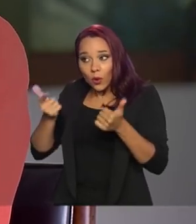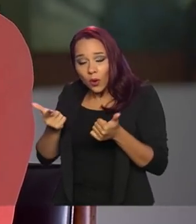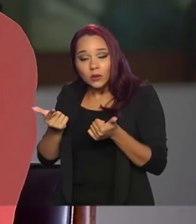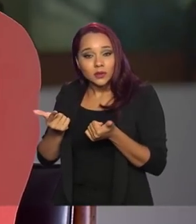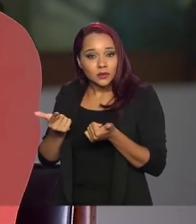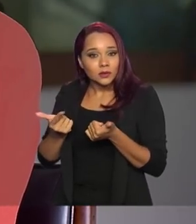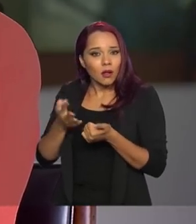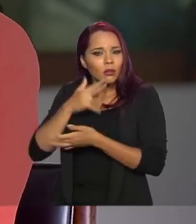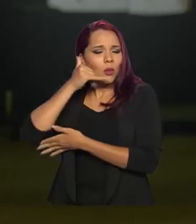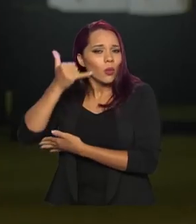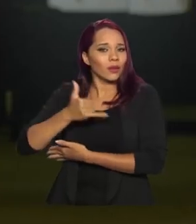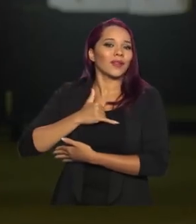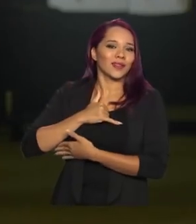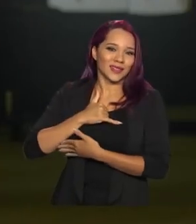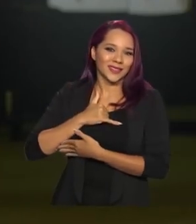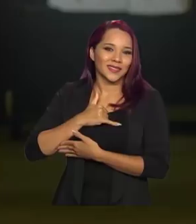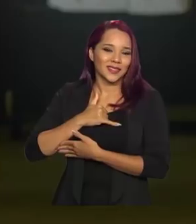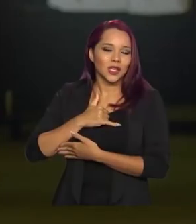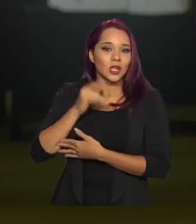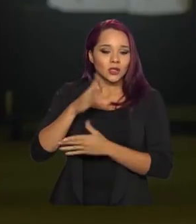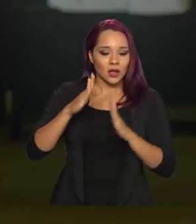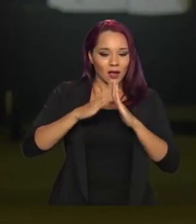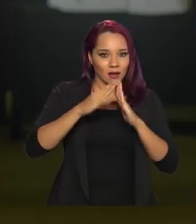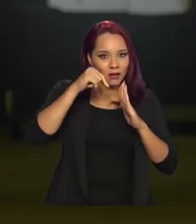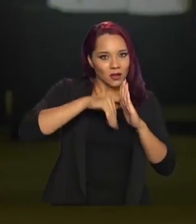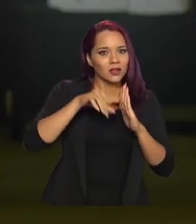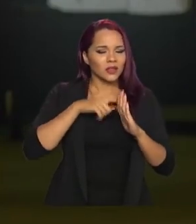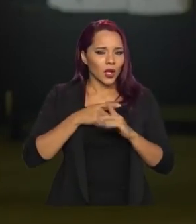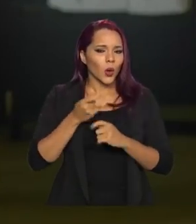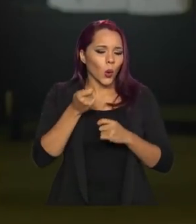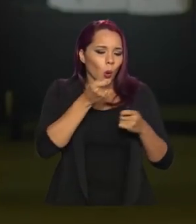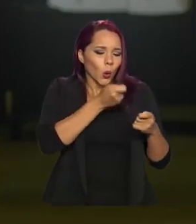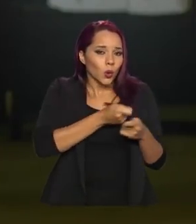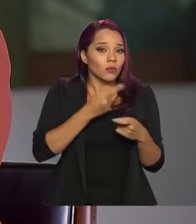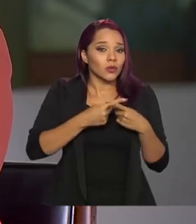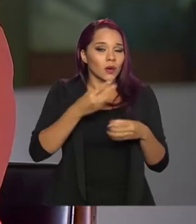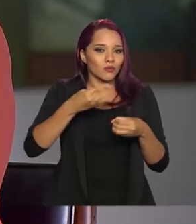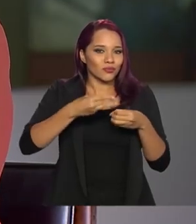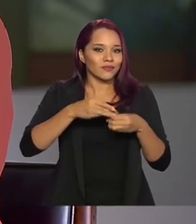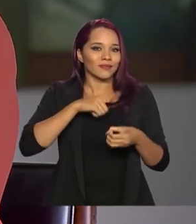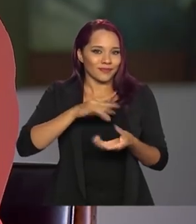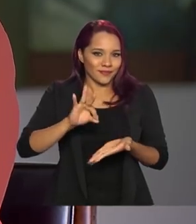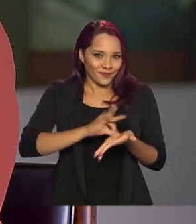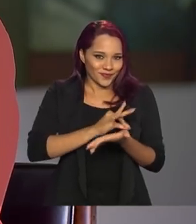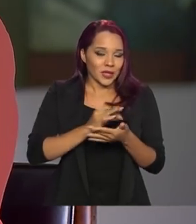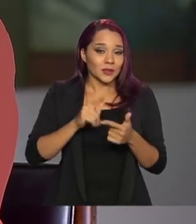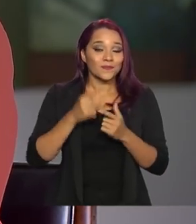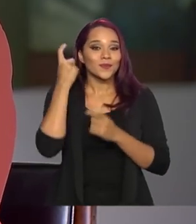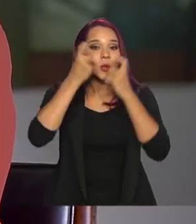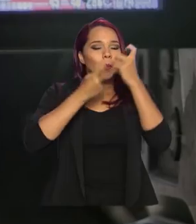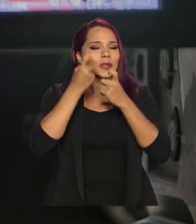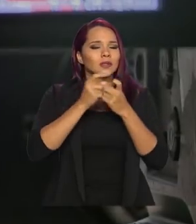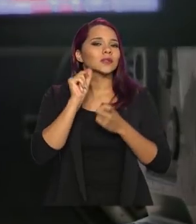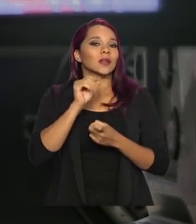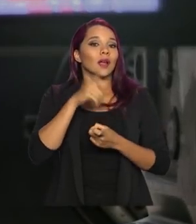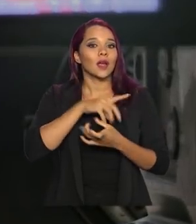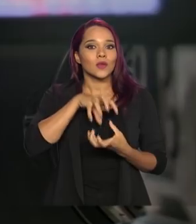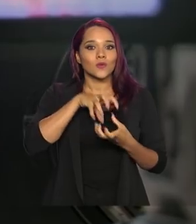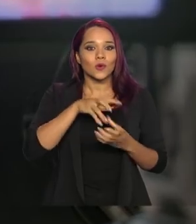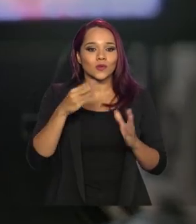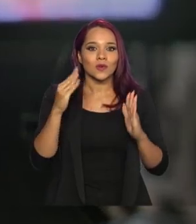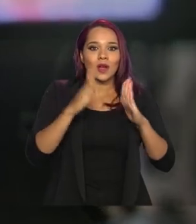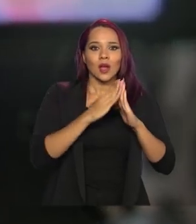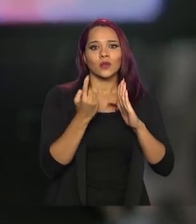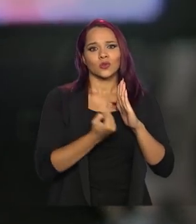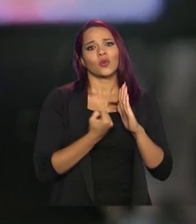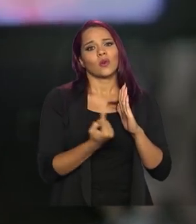coisa? Liga para nós. Mas os abrigos, a gente tem um controle porque o município tem um cadastro, mas a nossa preocupação é aquele idoso que mora